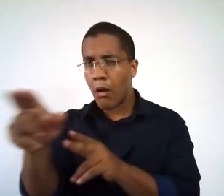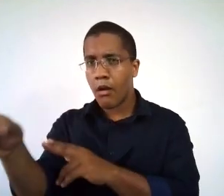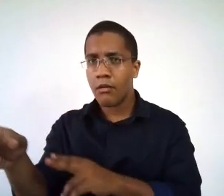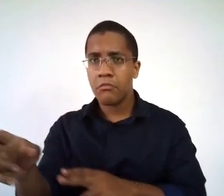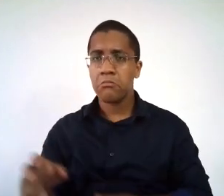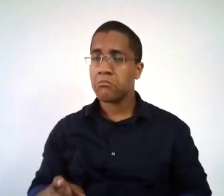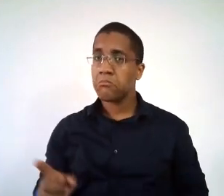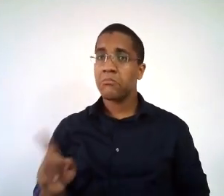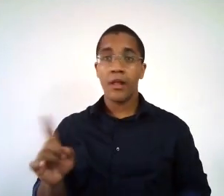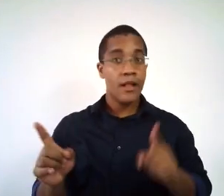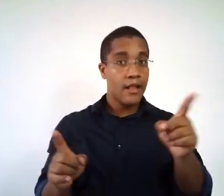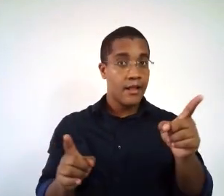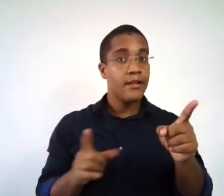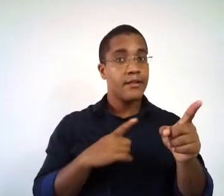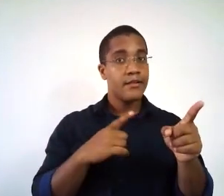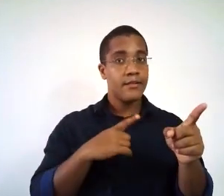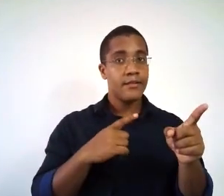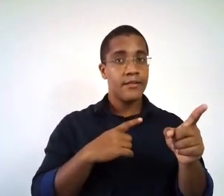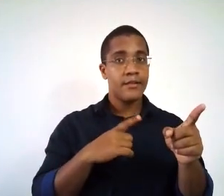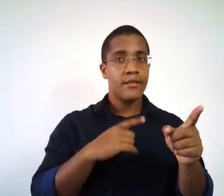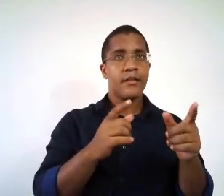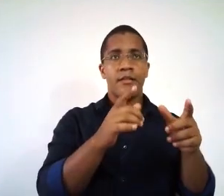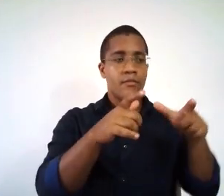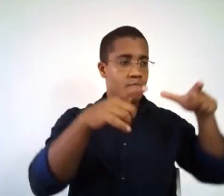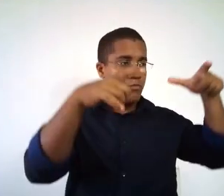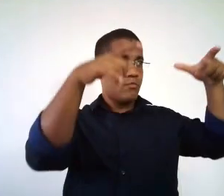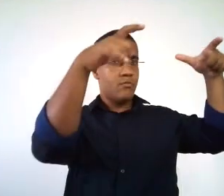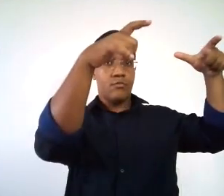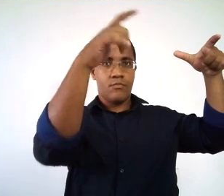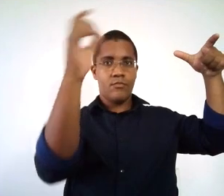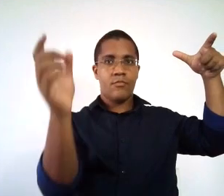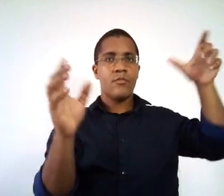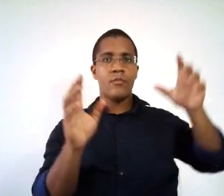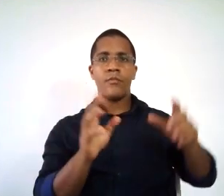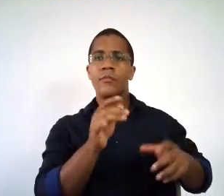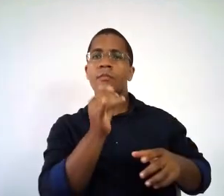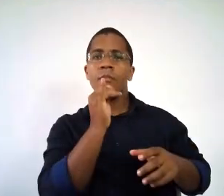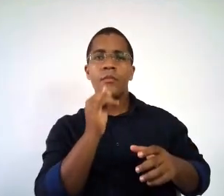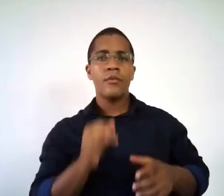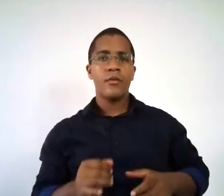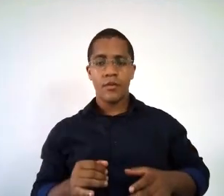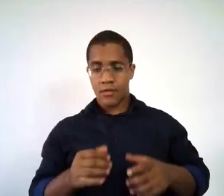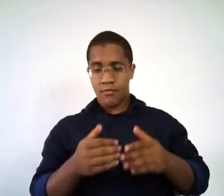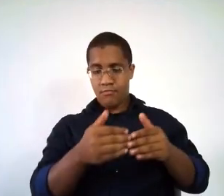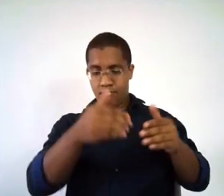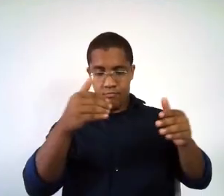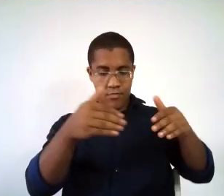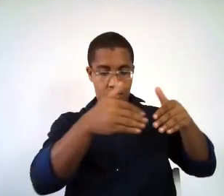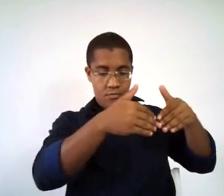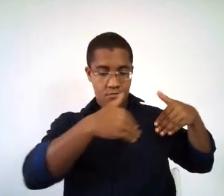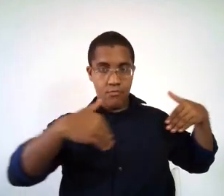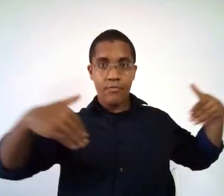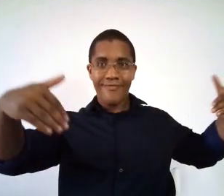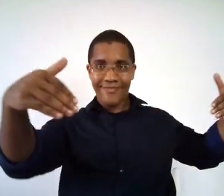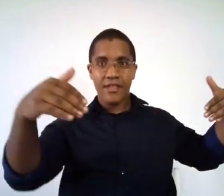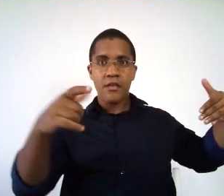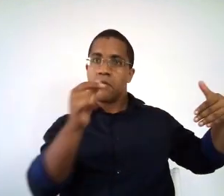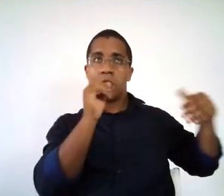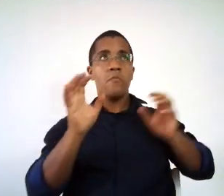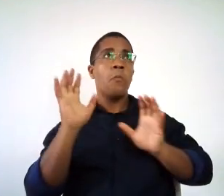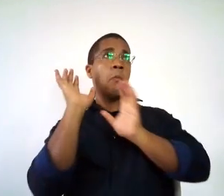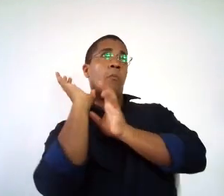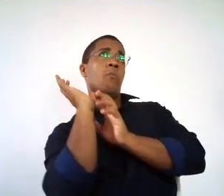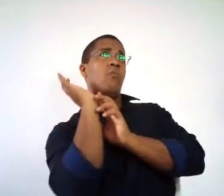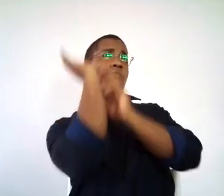pessoas que estão envolvidas. Então, por exemplo, no basquete, a gente tem jogos esportivos como o garrafão, onde a gente pode jogar somente na